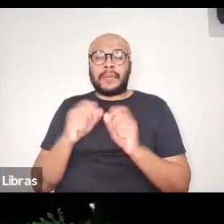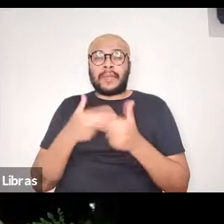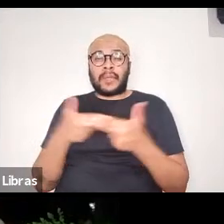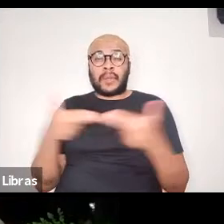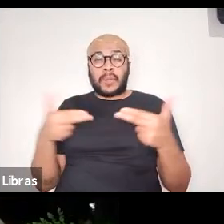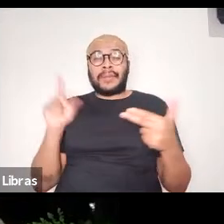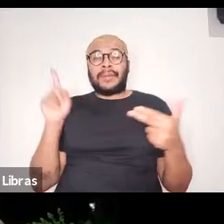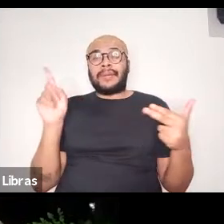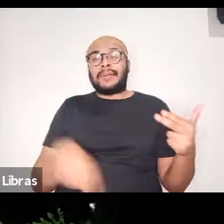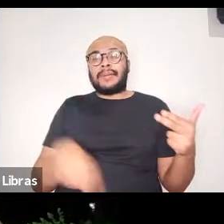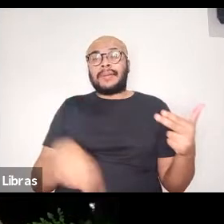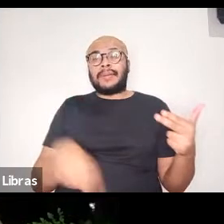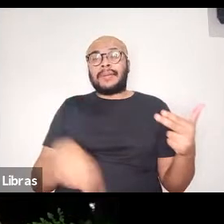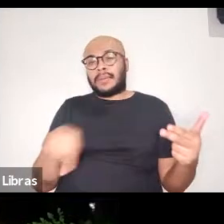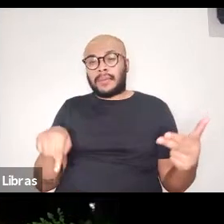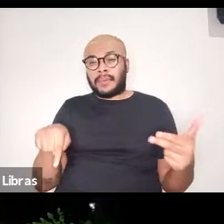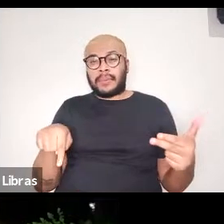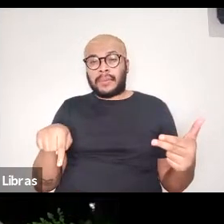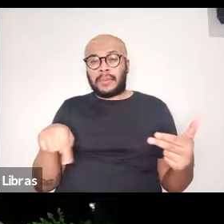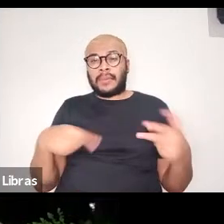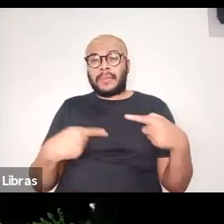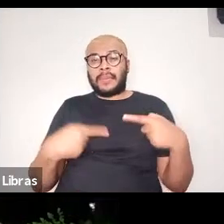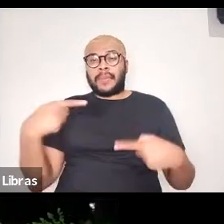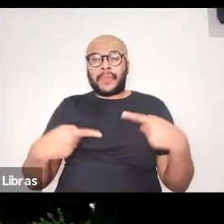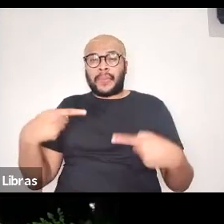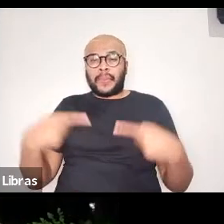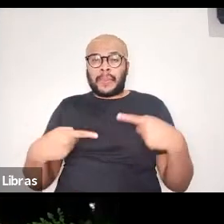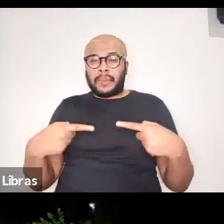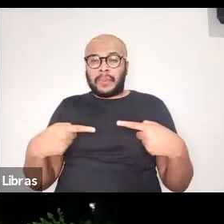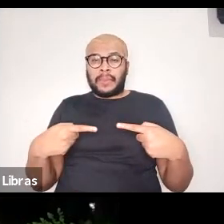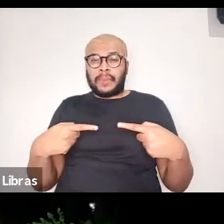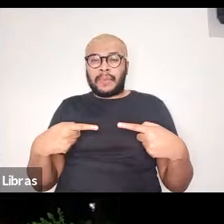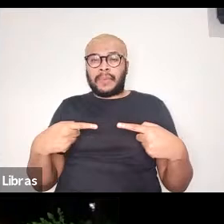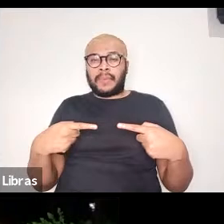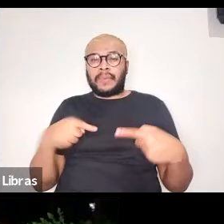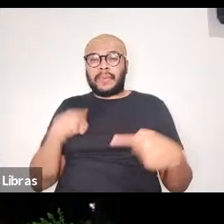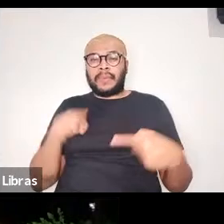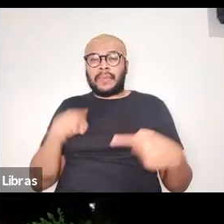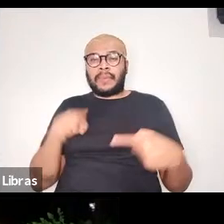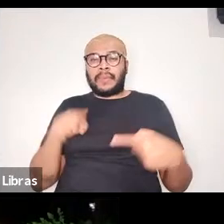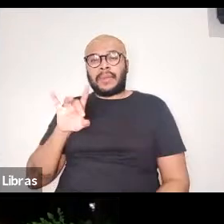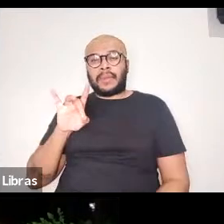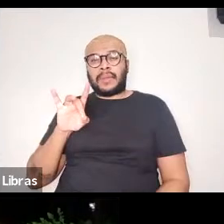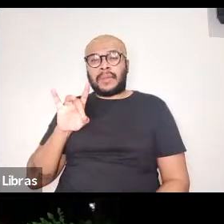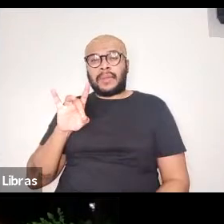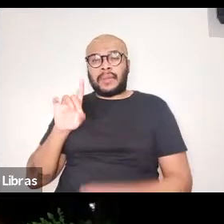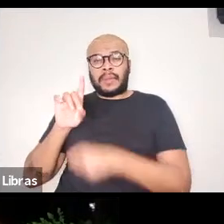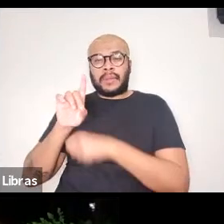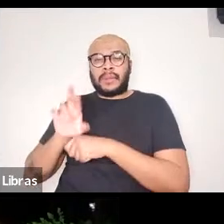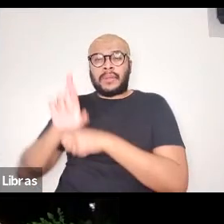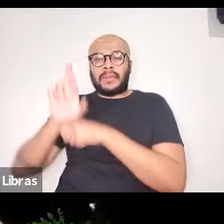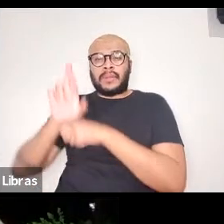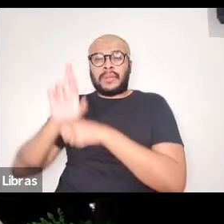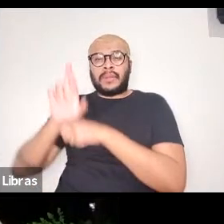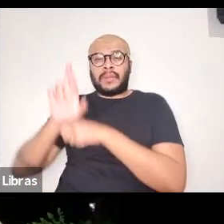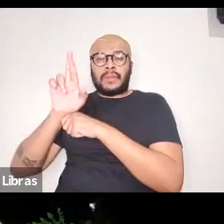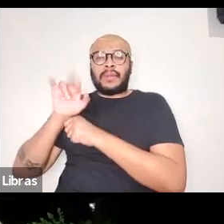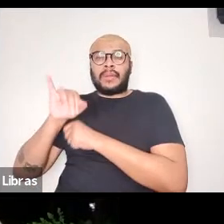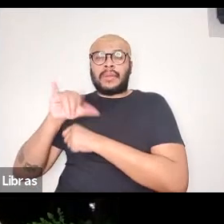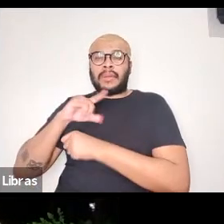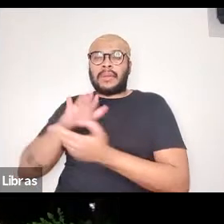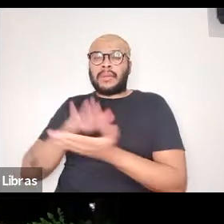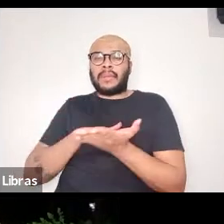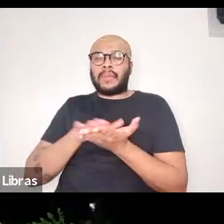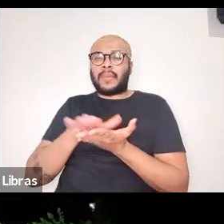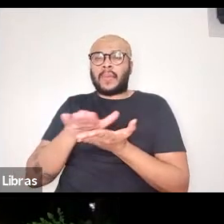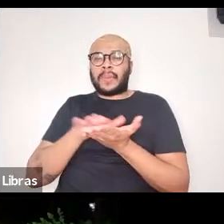a política de que você só recebia o doutorado se conseguia publicar três